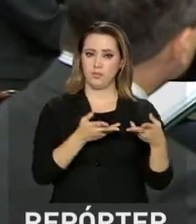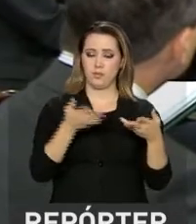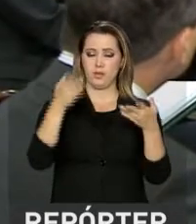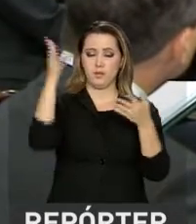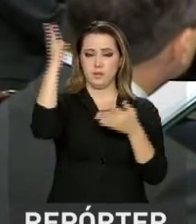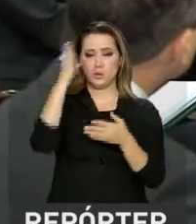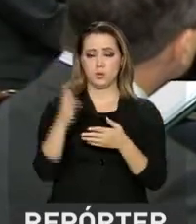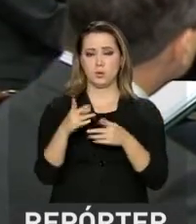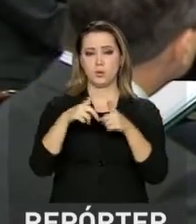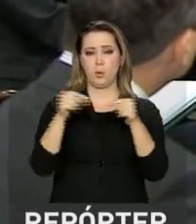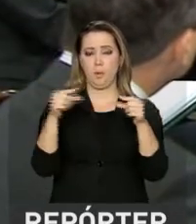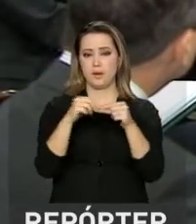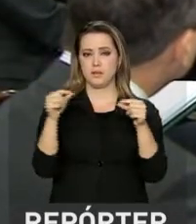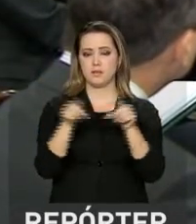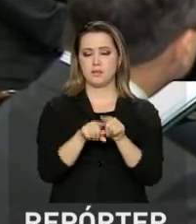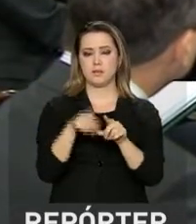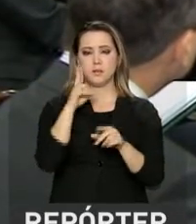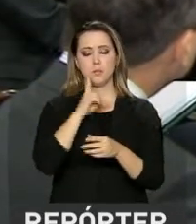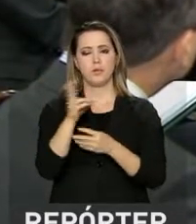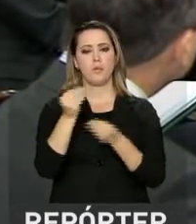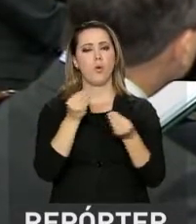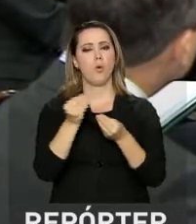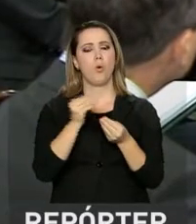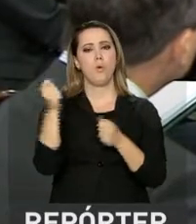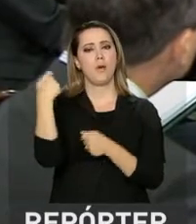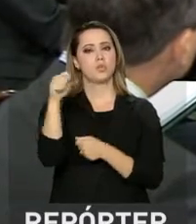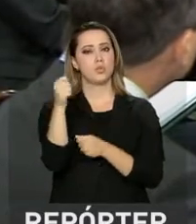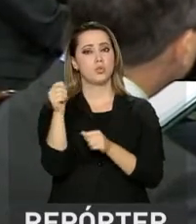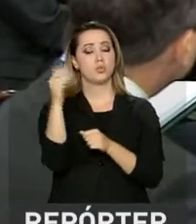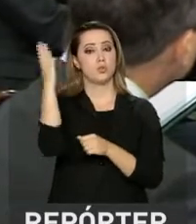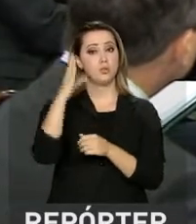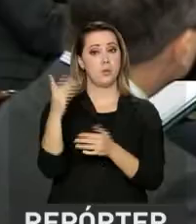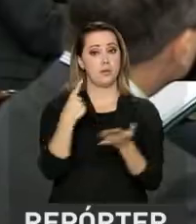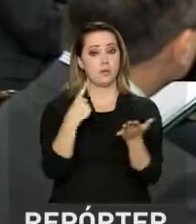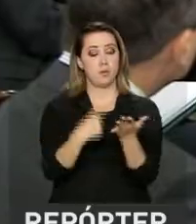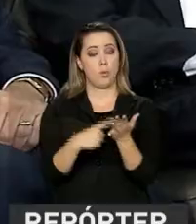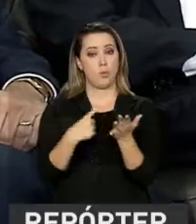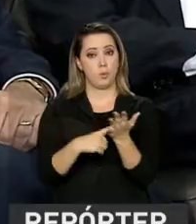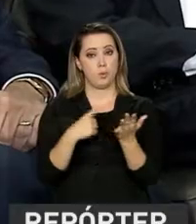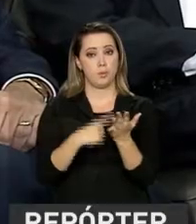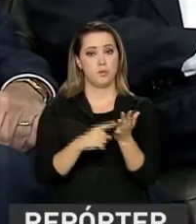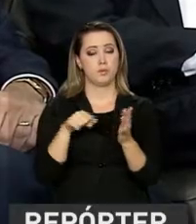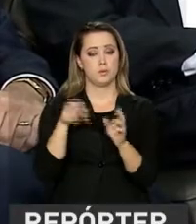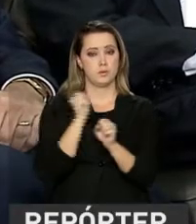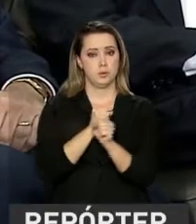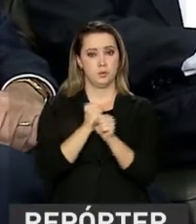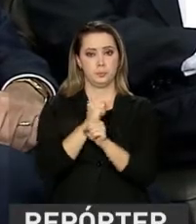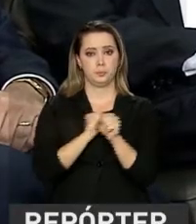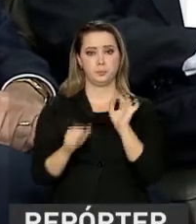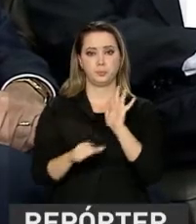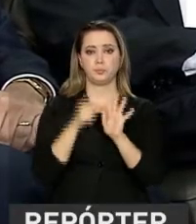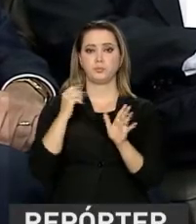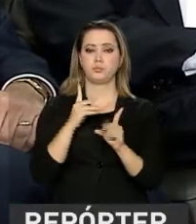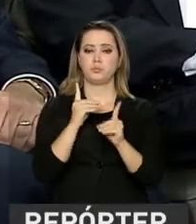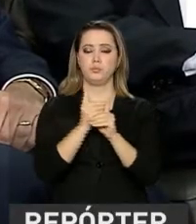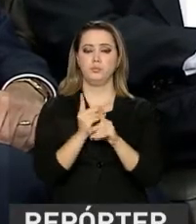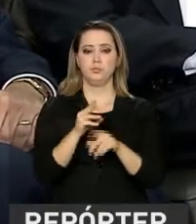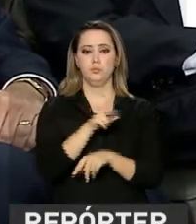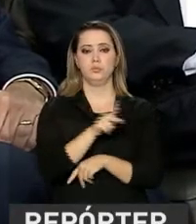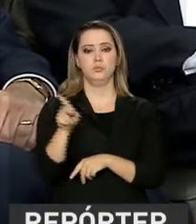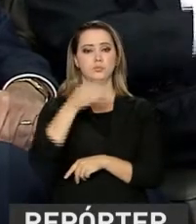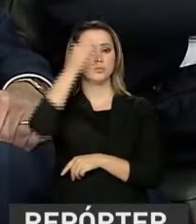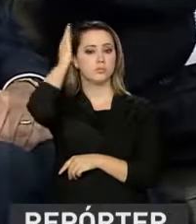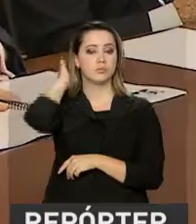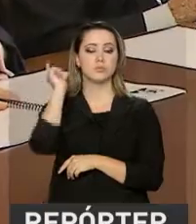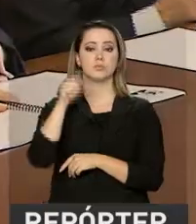revisar o Plano de Ação Brasil-Argentina, lançado no começo deste ano. O primeiro encontro foi com o presidente Michel Temer no